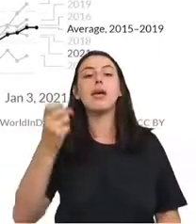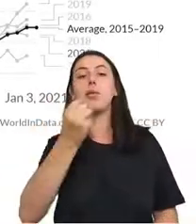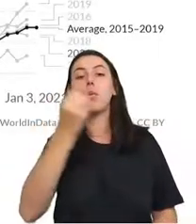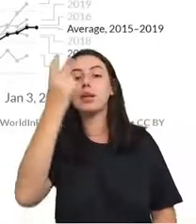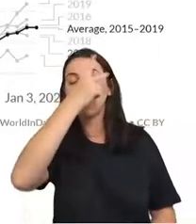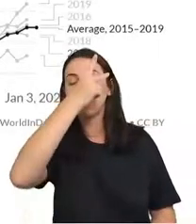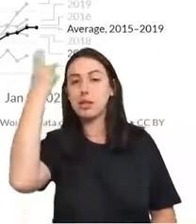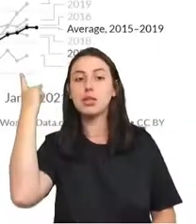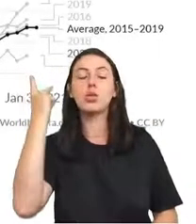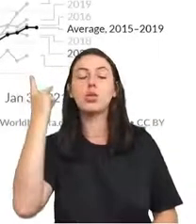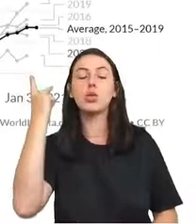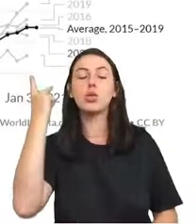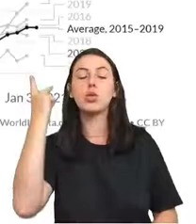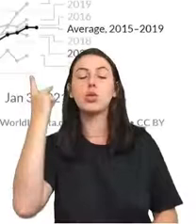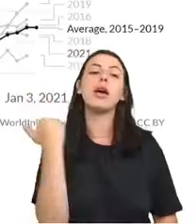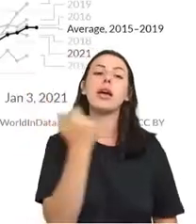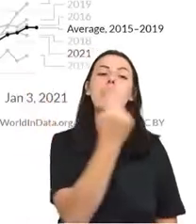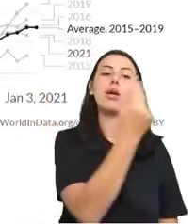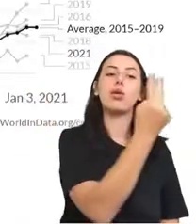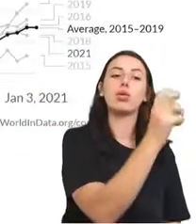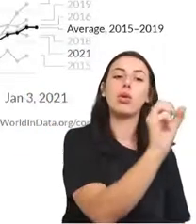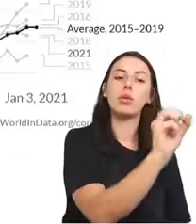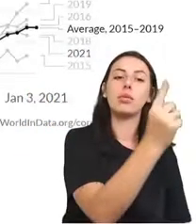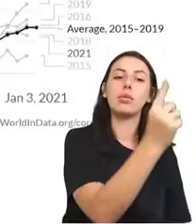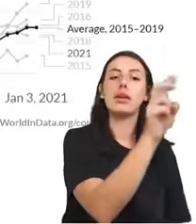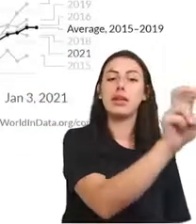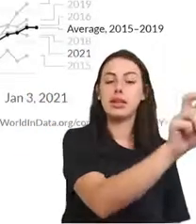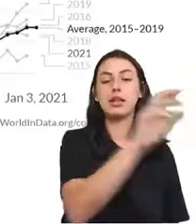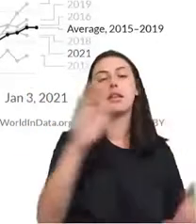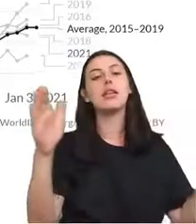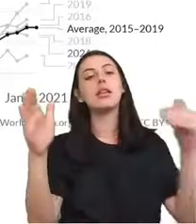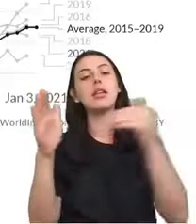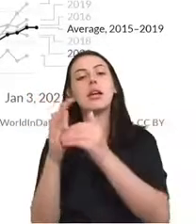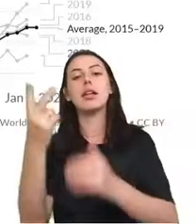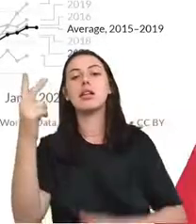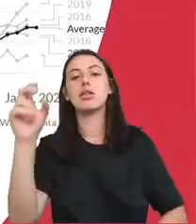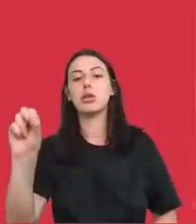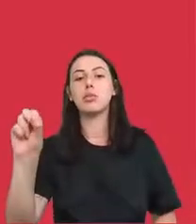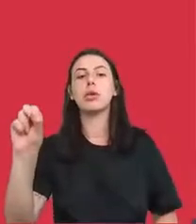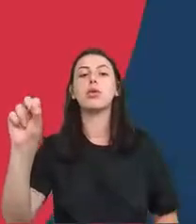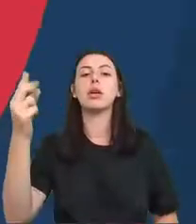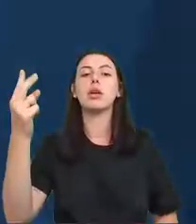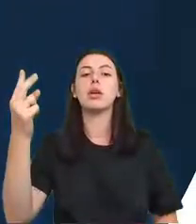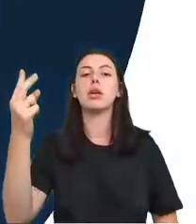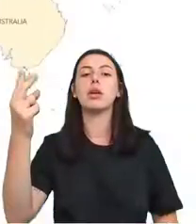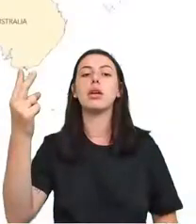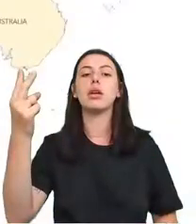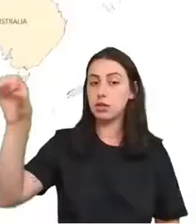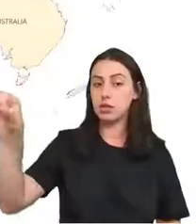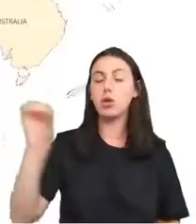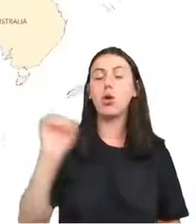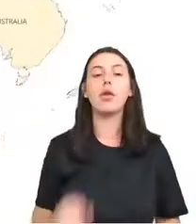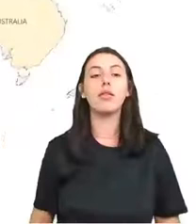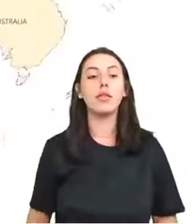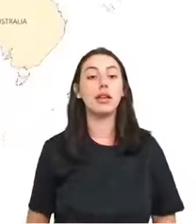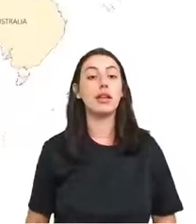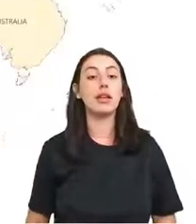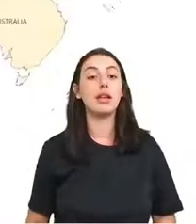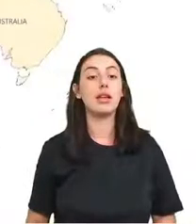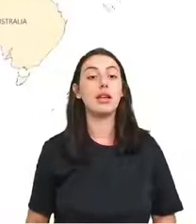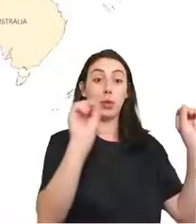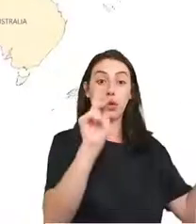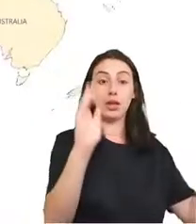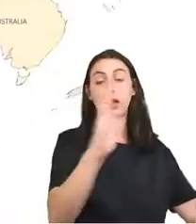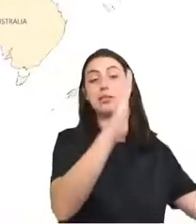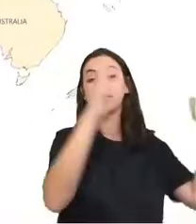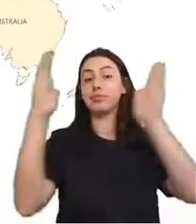vermelha, as mortes que ocorreram em 2020. A diferença entre elas foi justamente o excesso de mortes